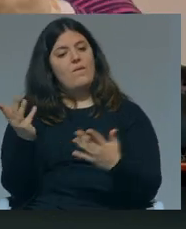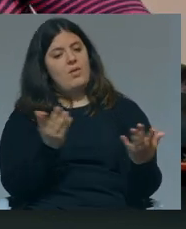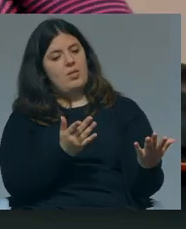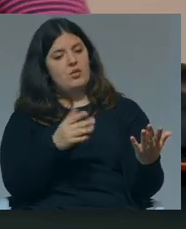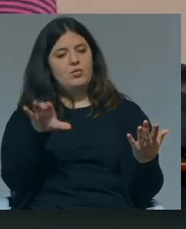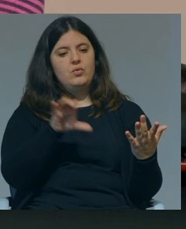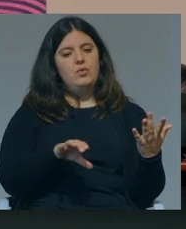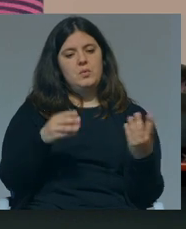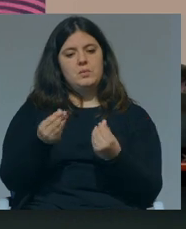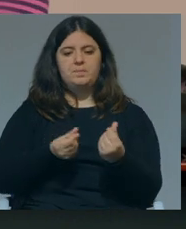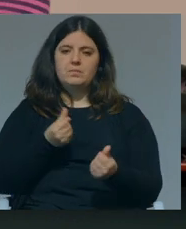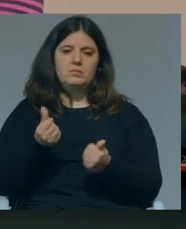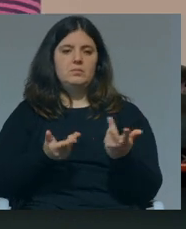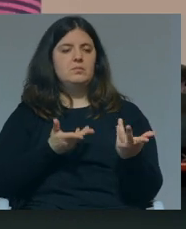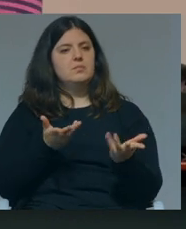enfim de maneiras mais ou menos